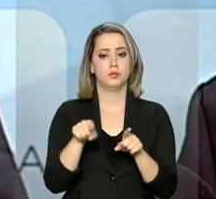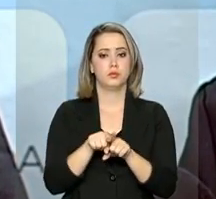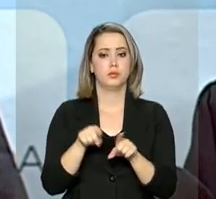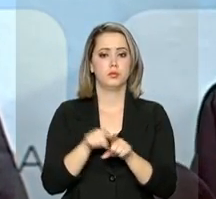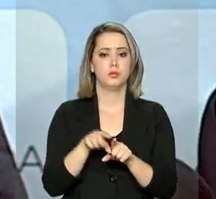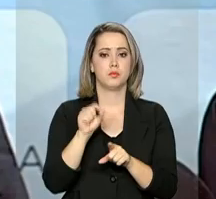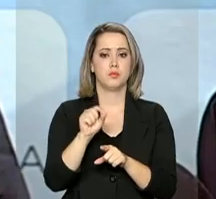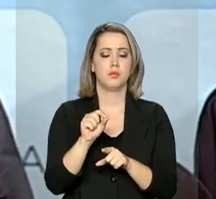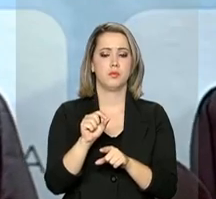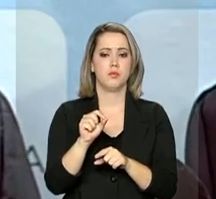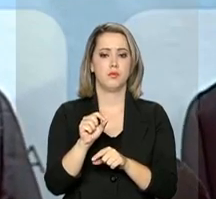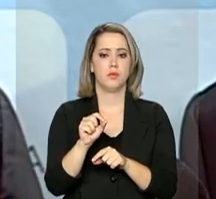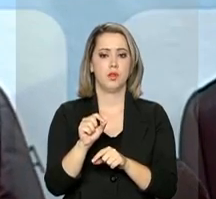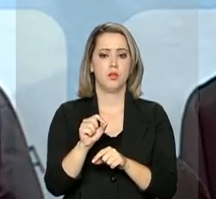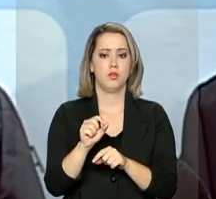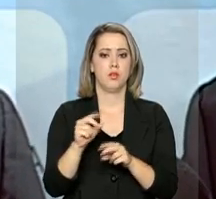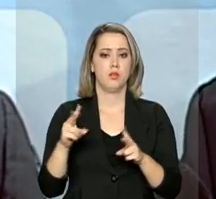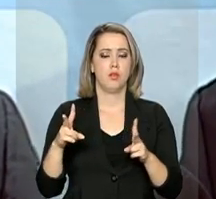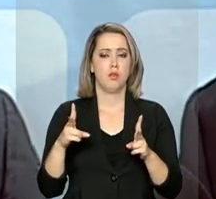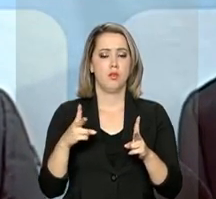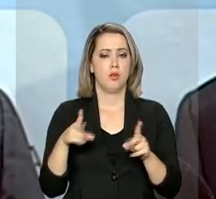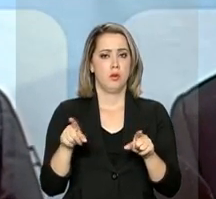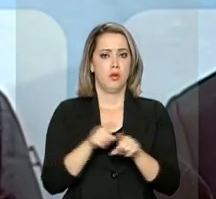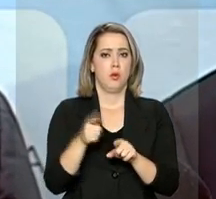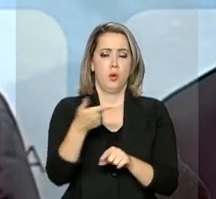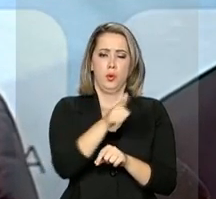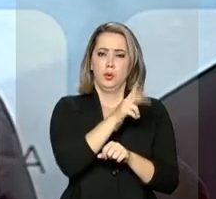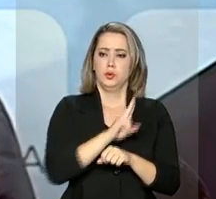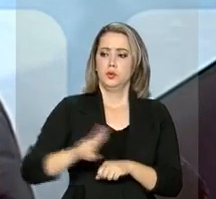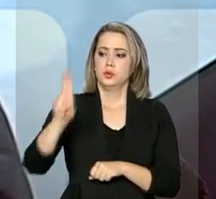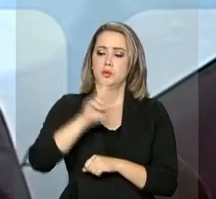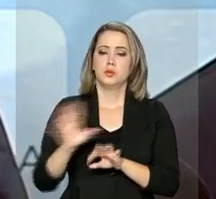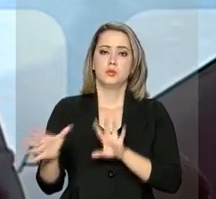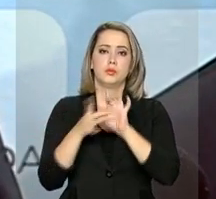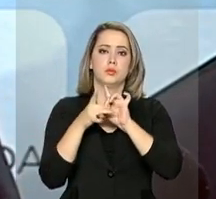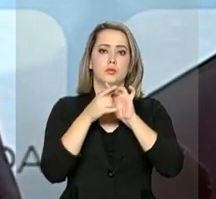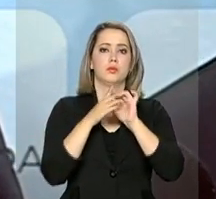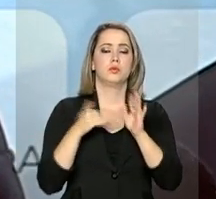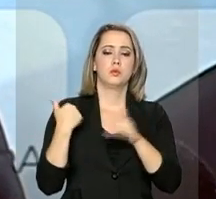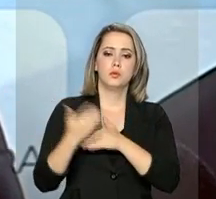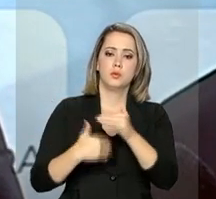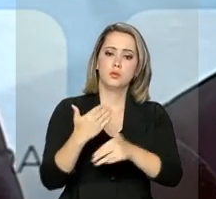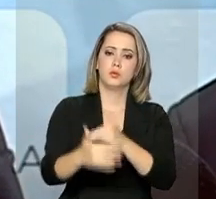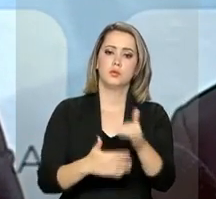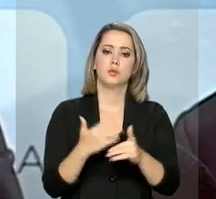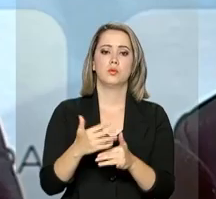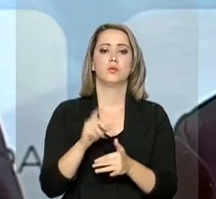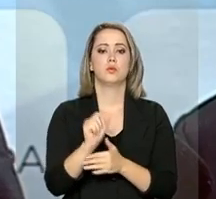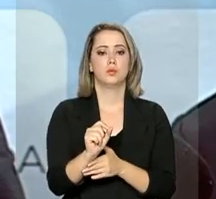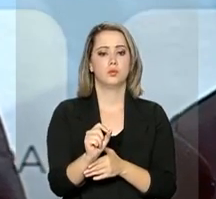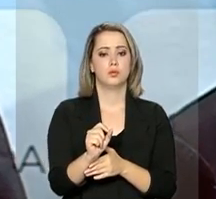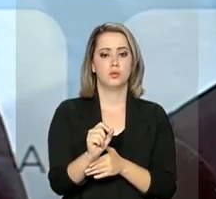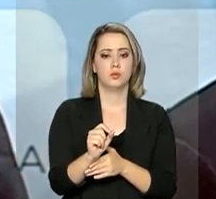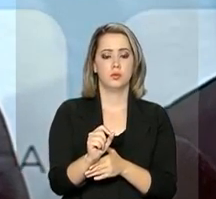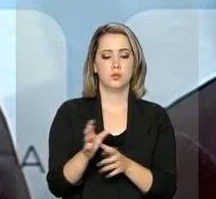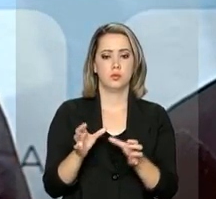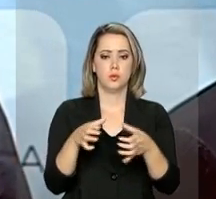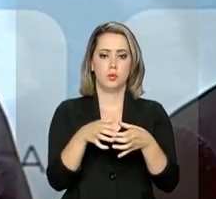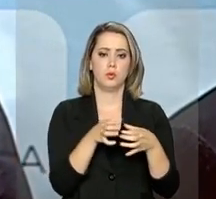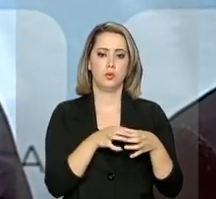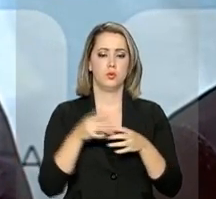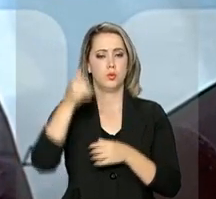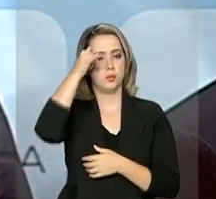Evandro Chagas e da parceria com a Universidade do Texas. Então, isso é um processo que continua dentro de todo o escopo de